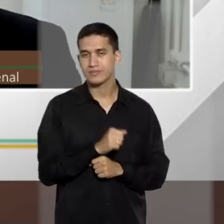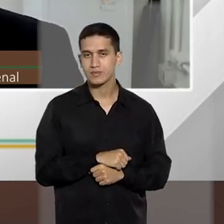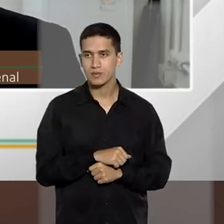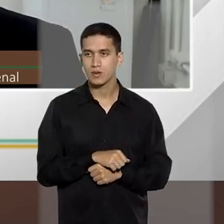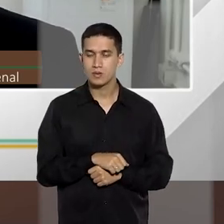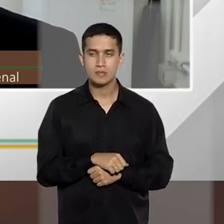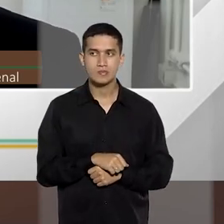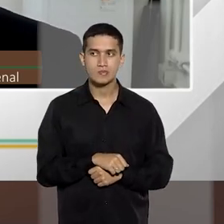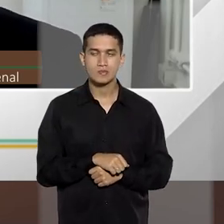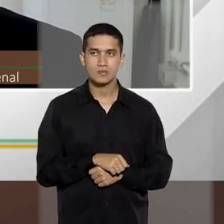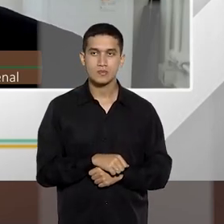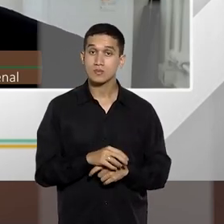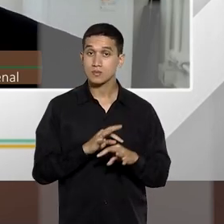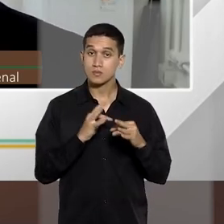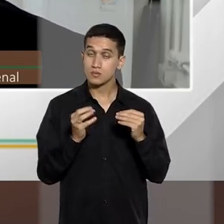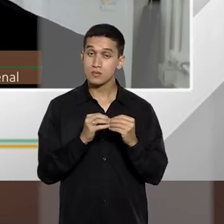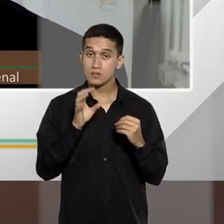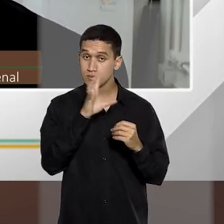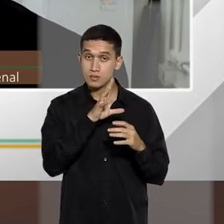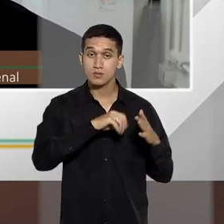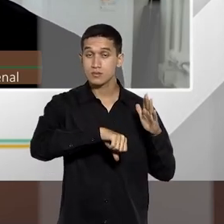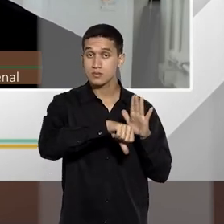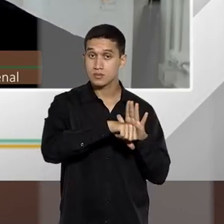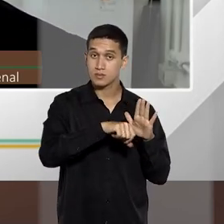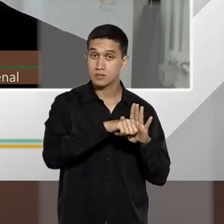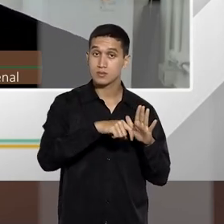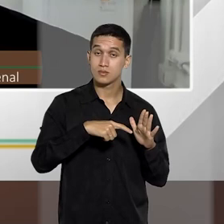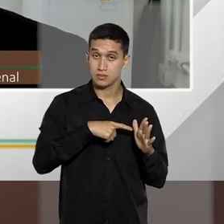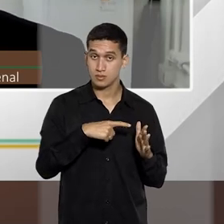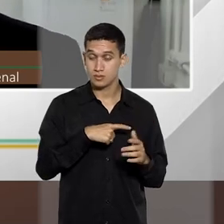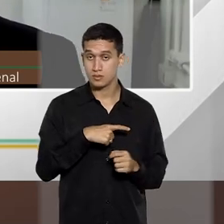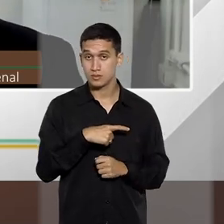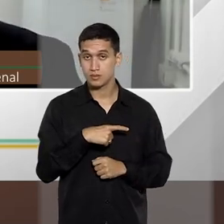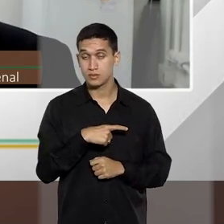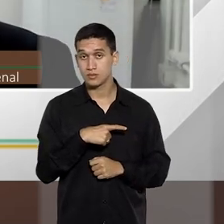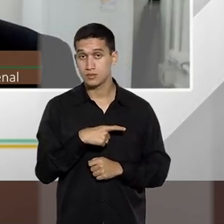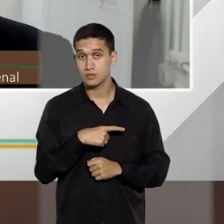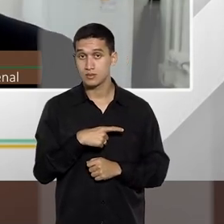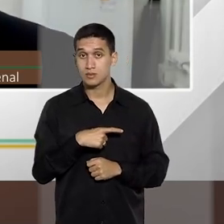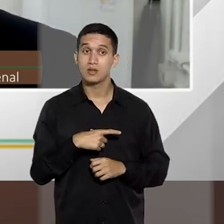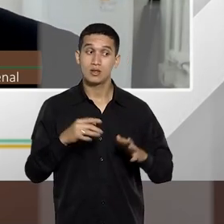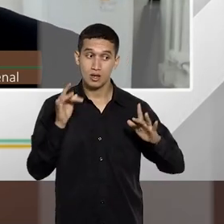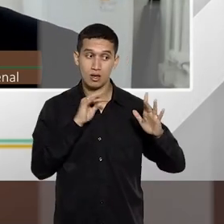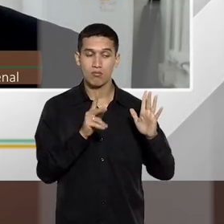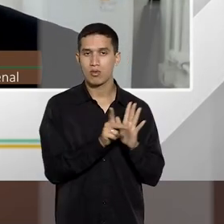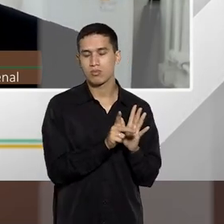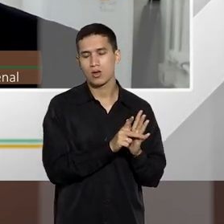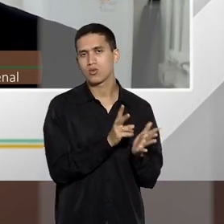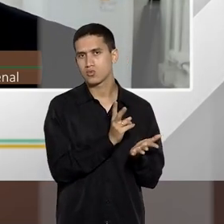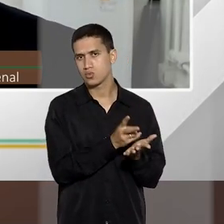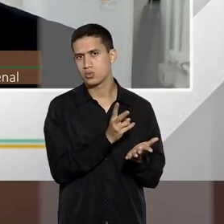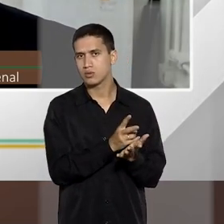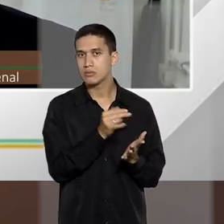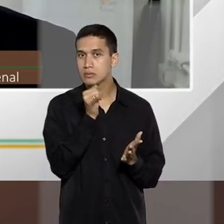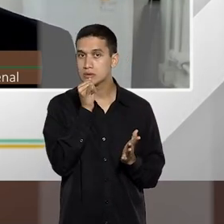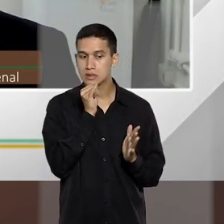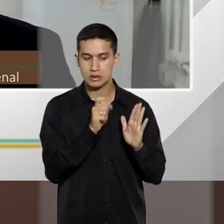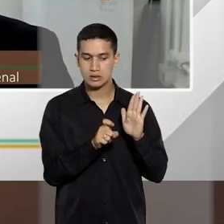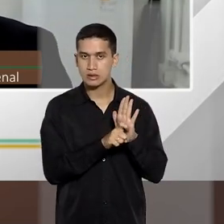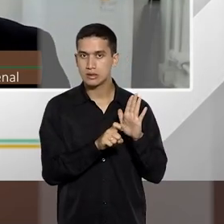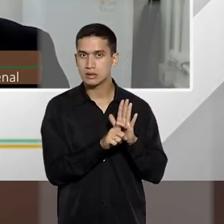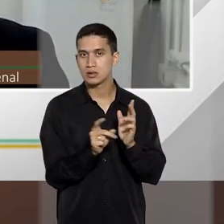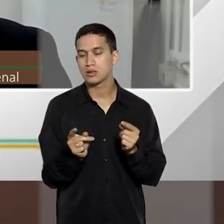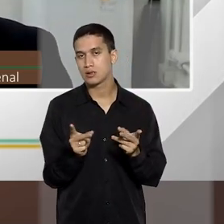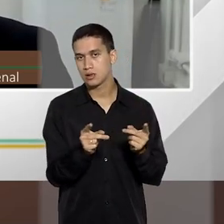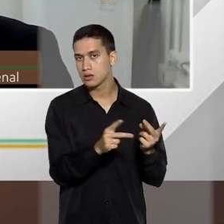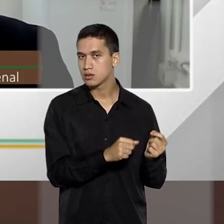os tipos penais que têm verbos, que dão a ideia de permanência, como no tráfico de drogas, você tem